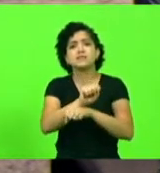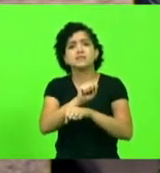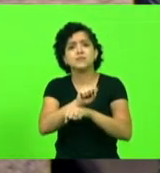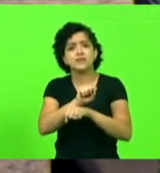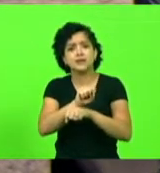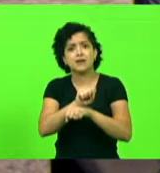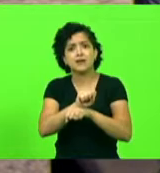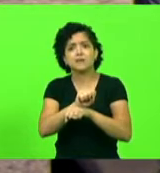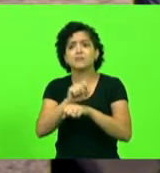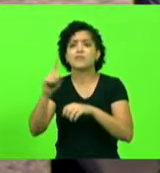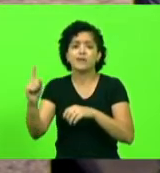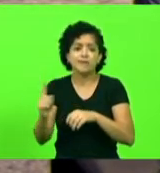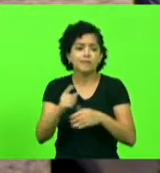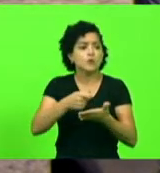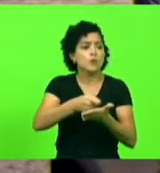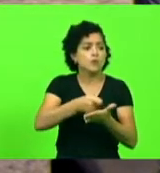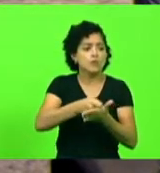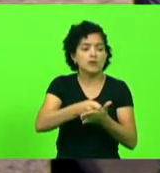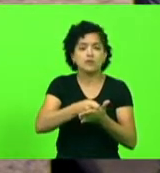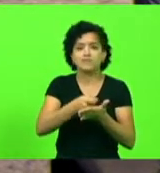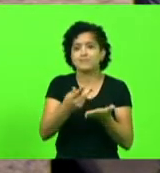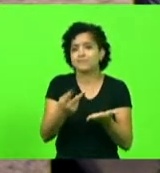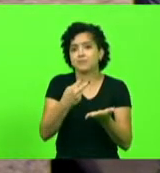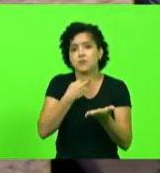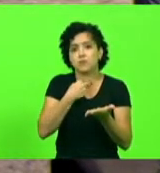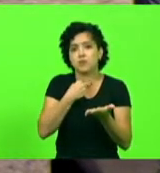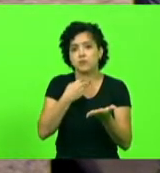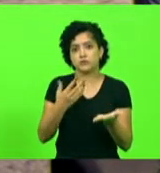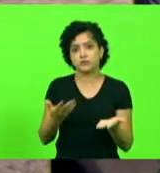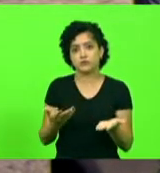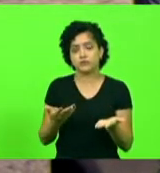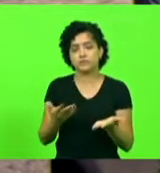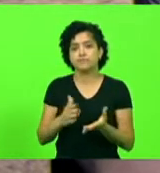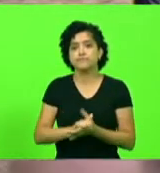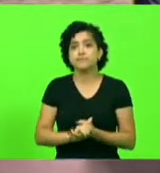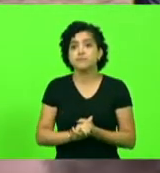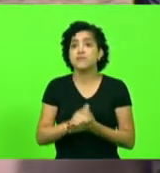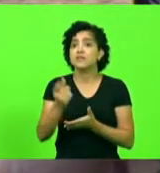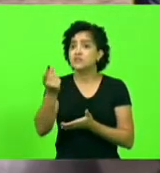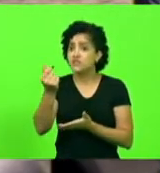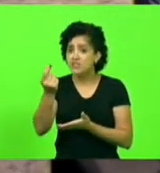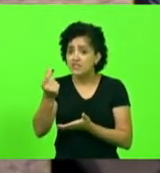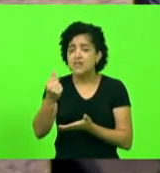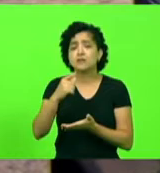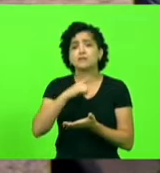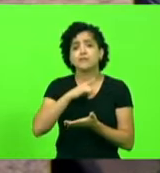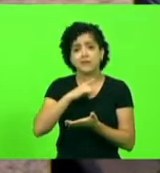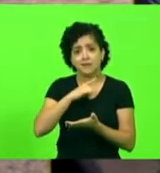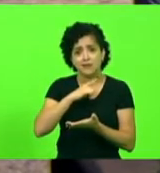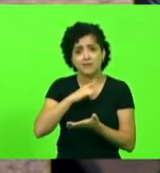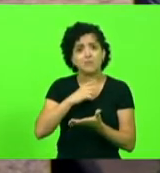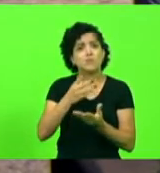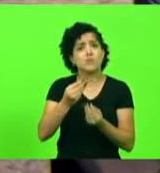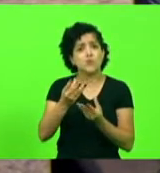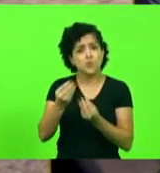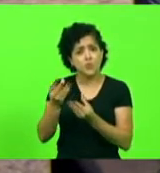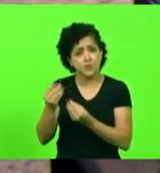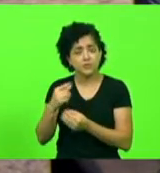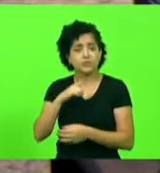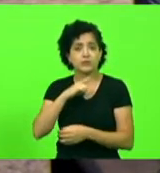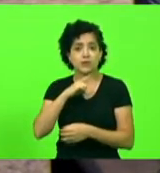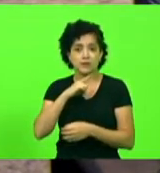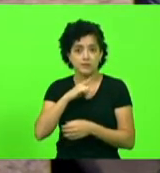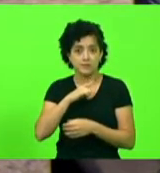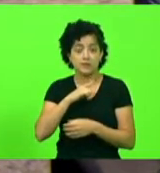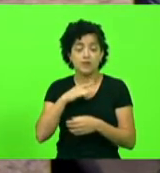cobrança. Não deve ser assim. A Secretaria do Estado de Saúde tem dinheiro como nunca teve, tem muito dinheiro, porque